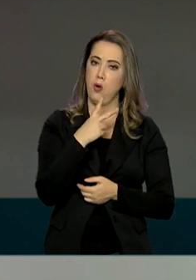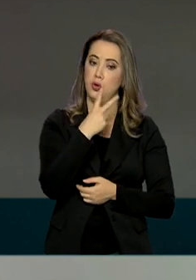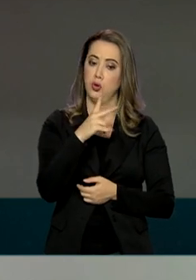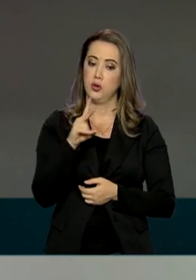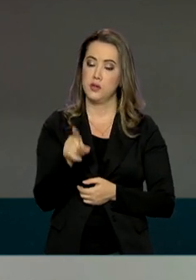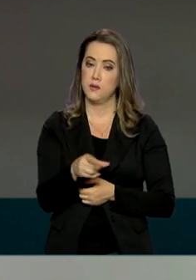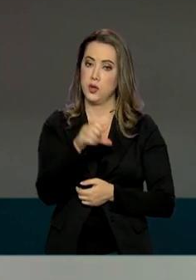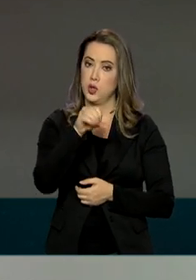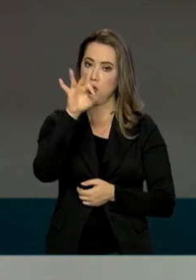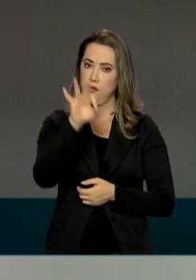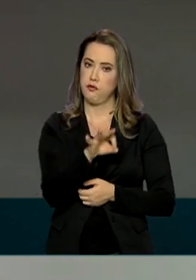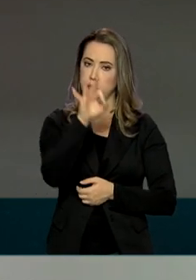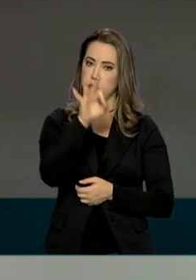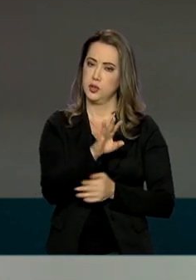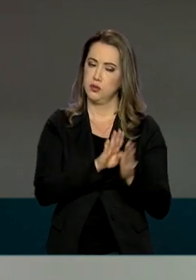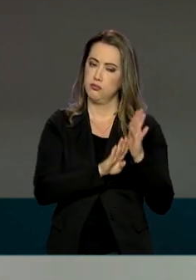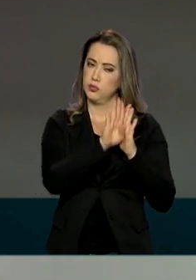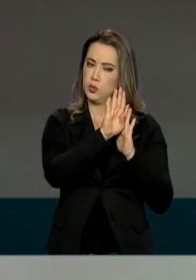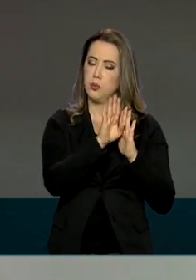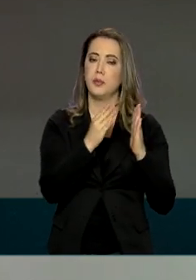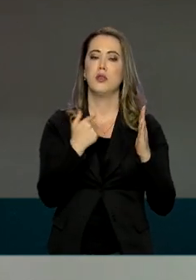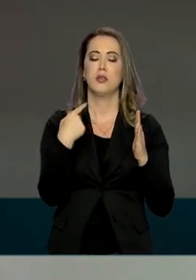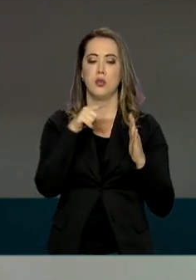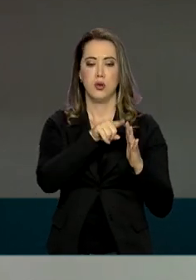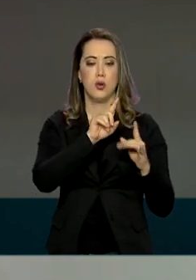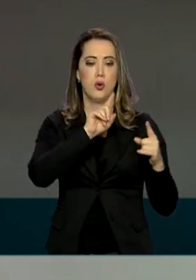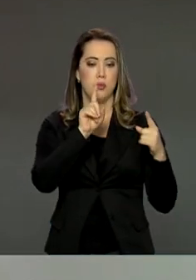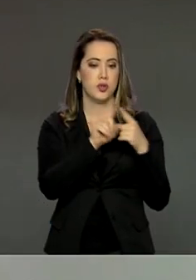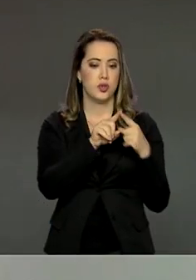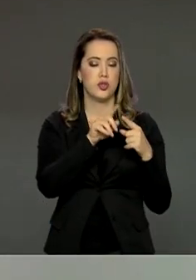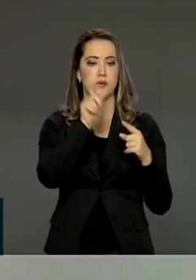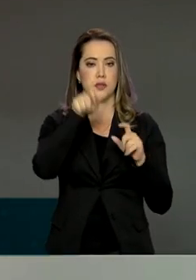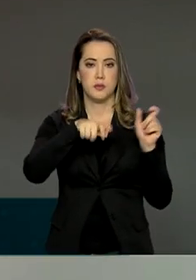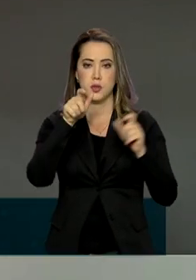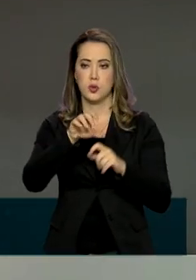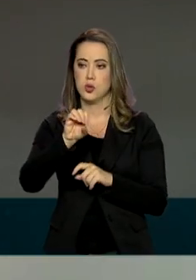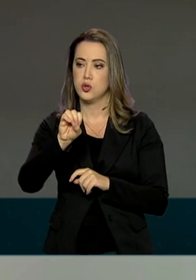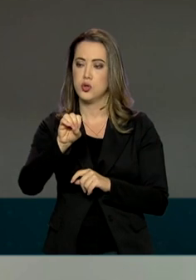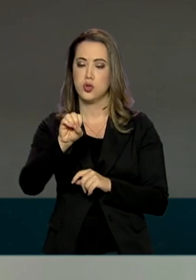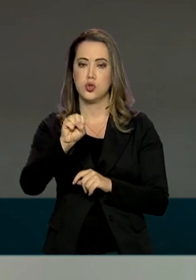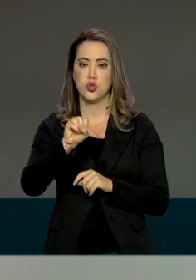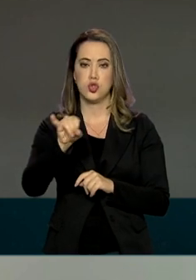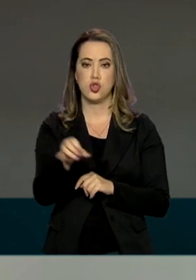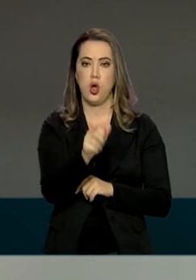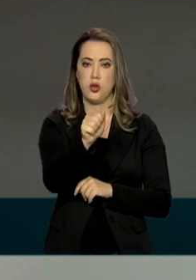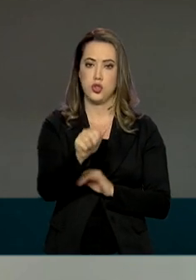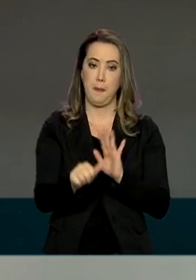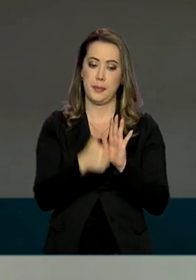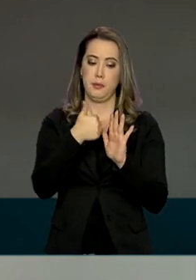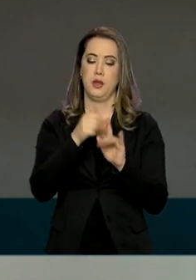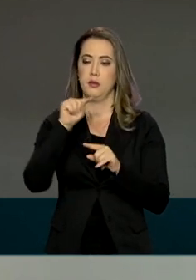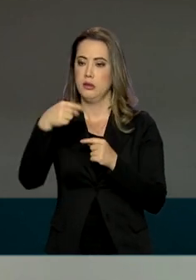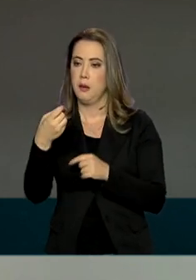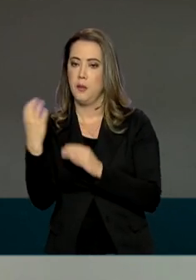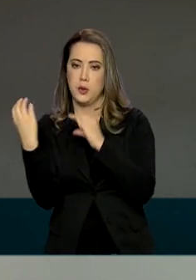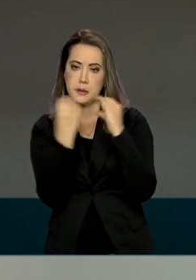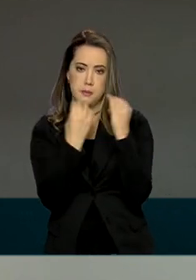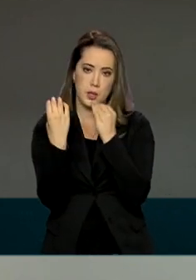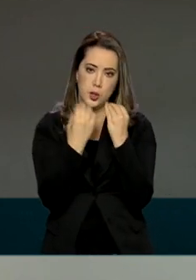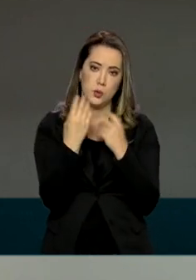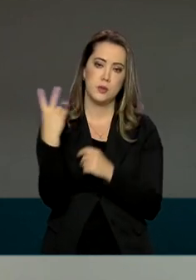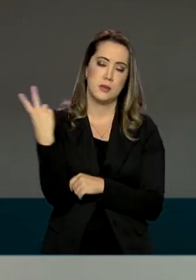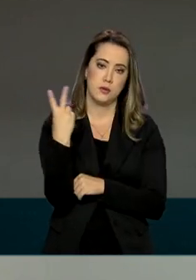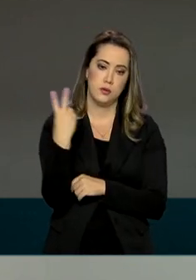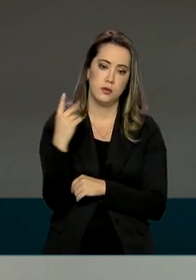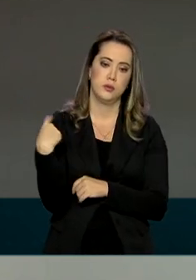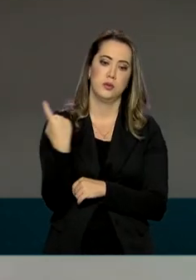que é muito focado na segunda safra. Essa é a decisão do produtor, planta soja na primeira safra, planta milho na segunda e nós fazemos uma